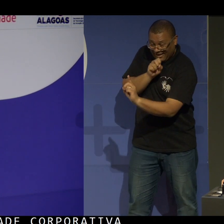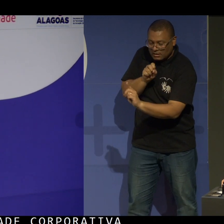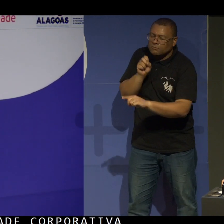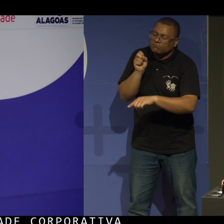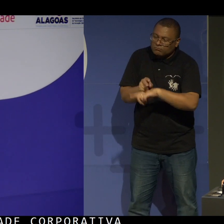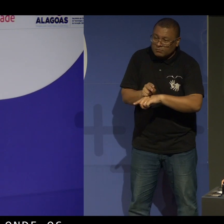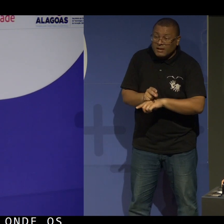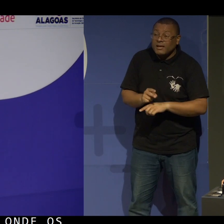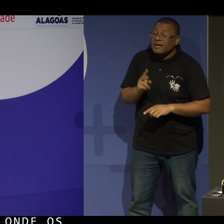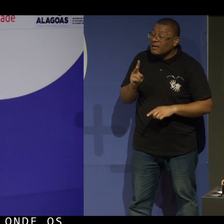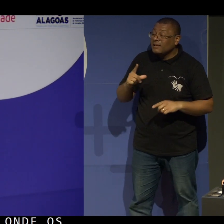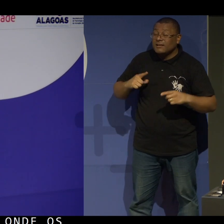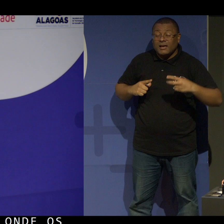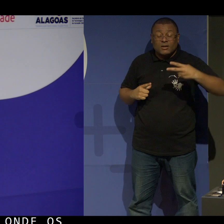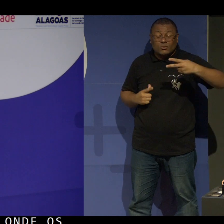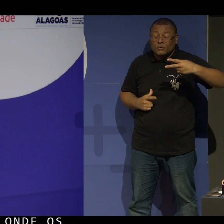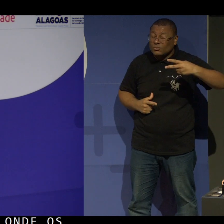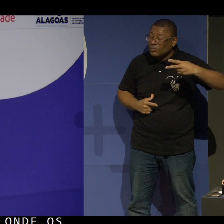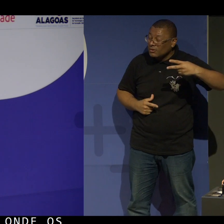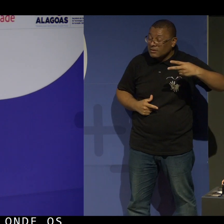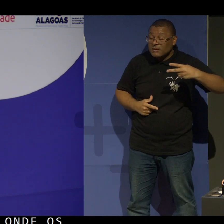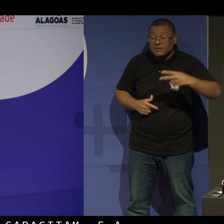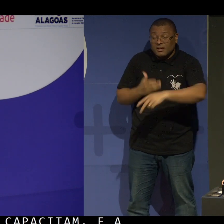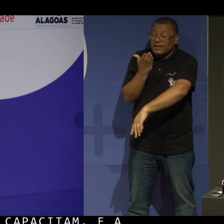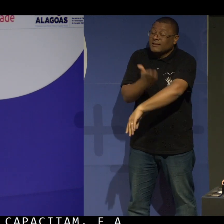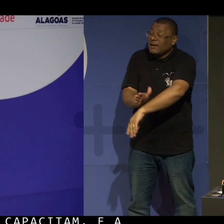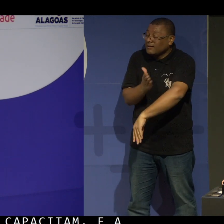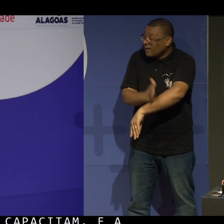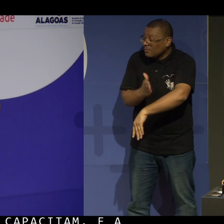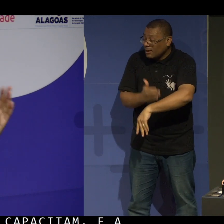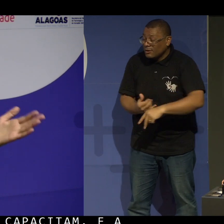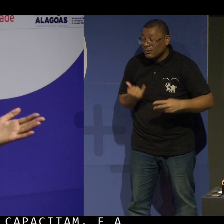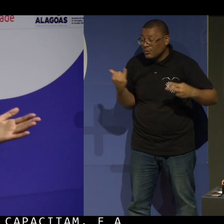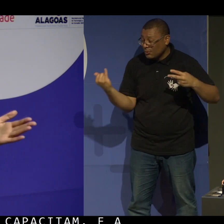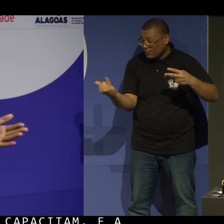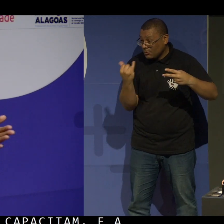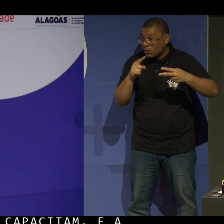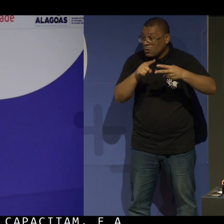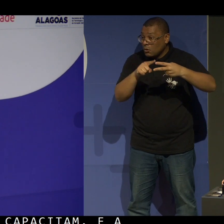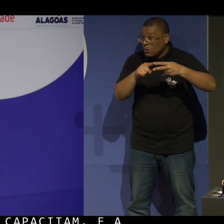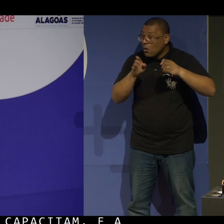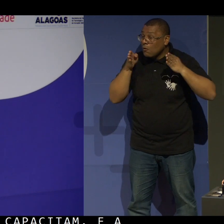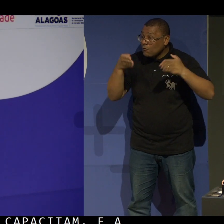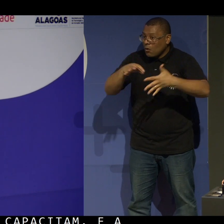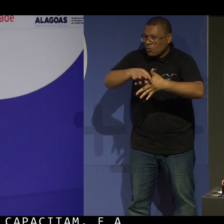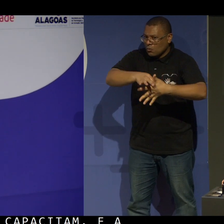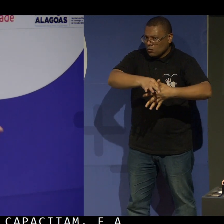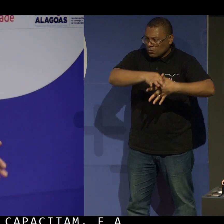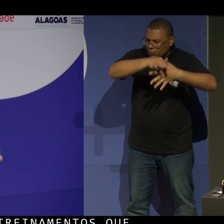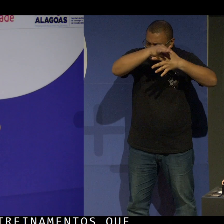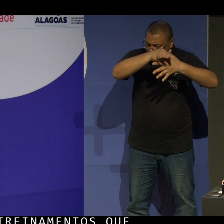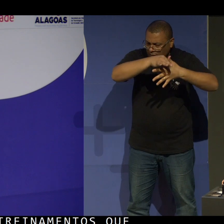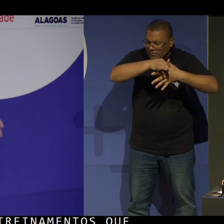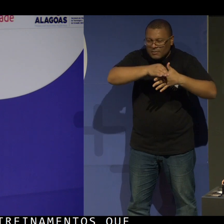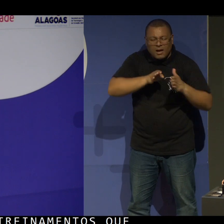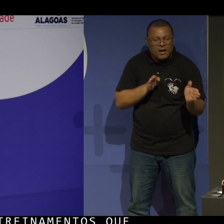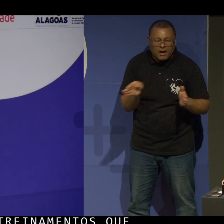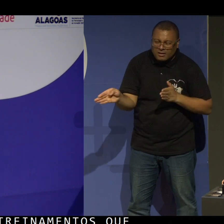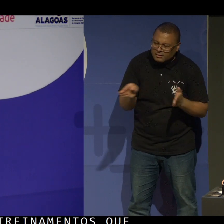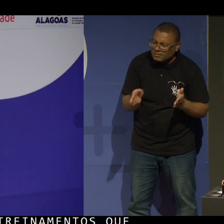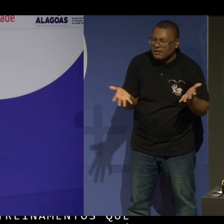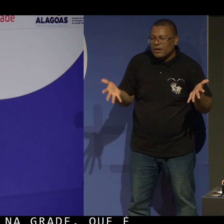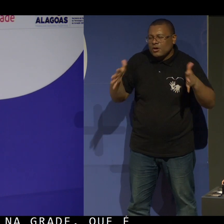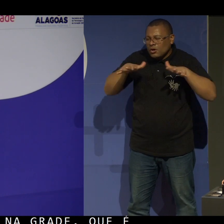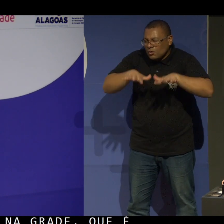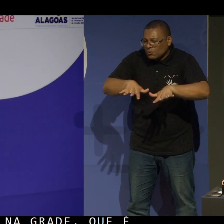dois treinamentos que são disponíveis na grade, que é um voltado para a liderança, então, acessibilidade, inclusão e